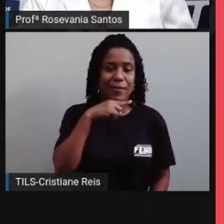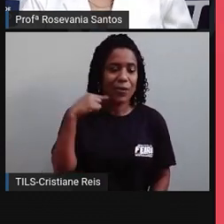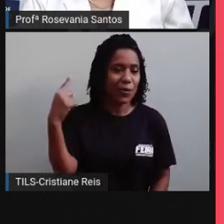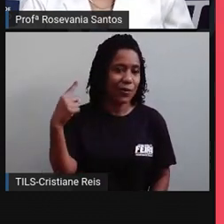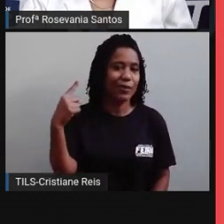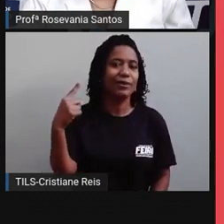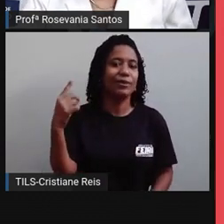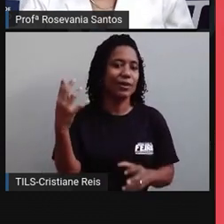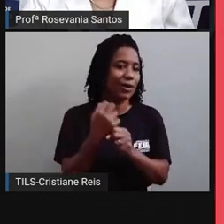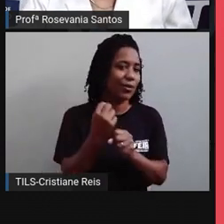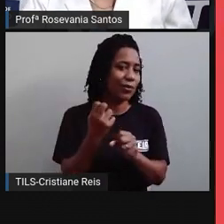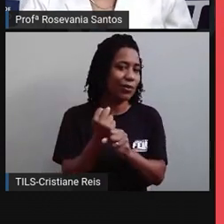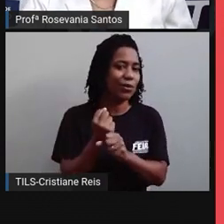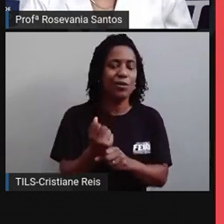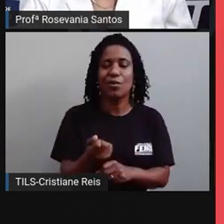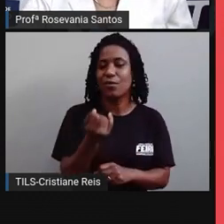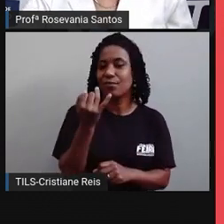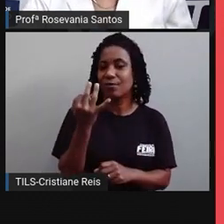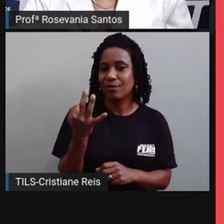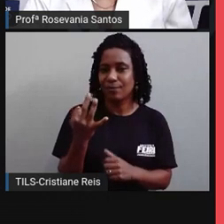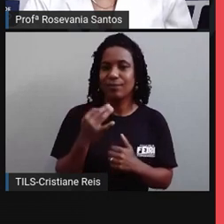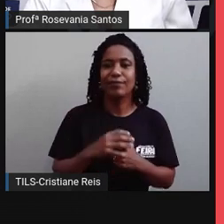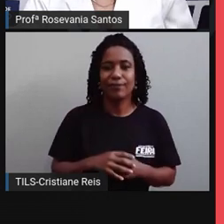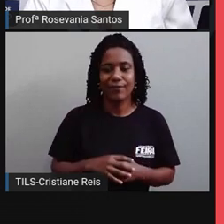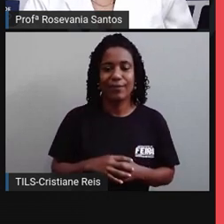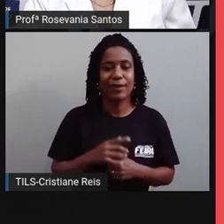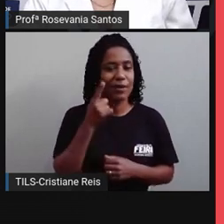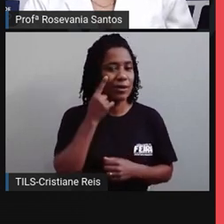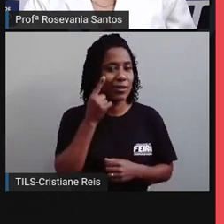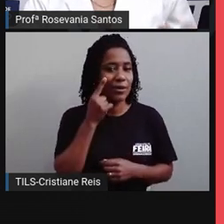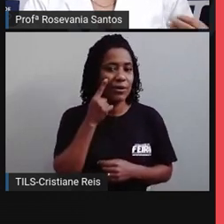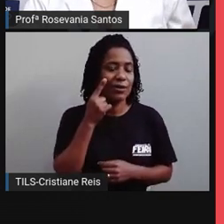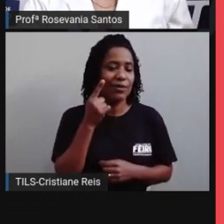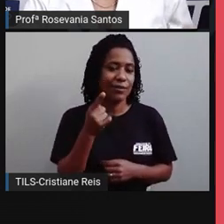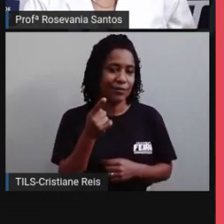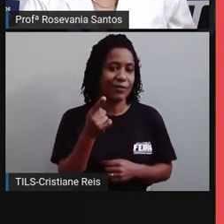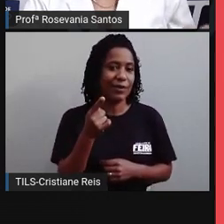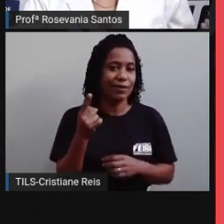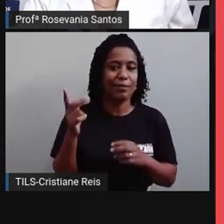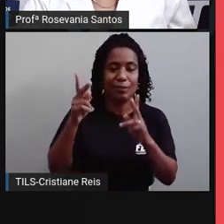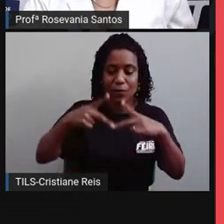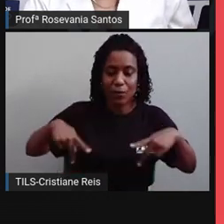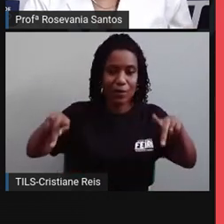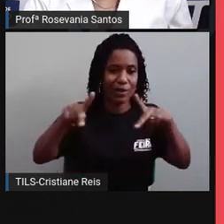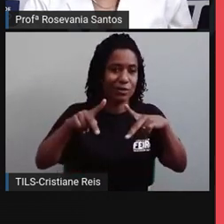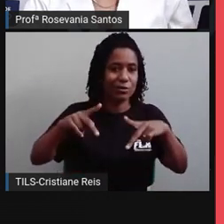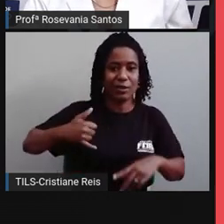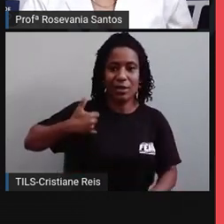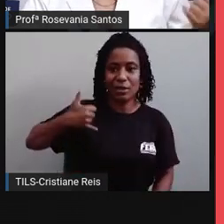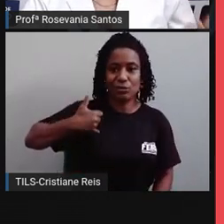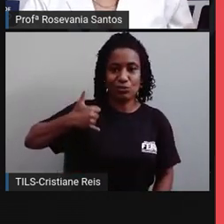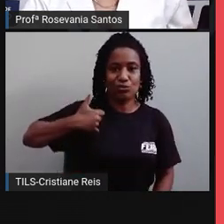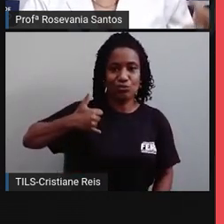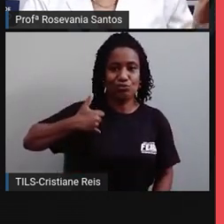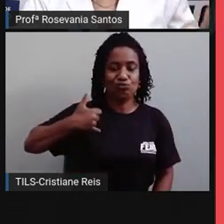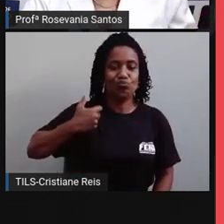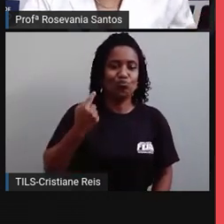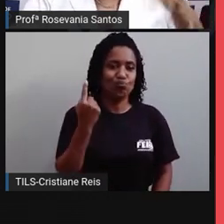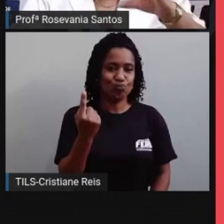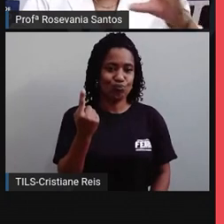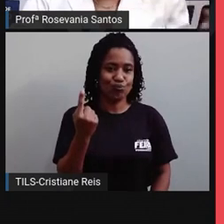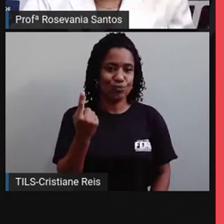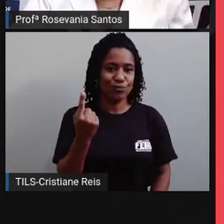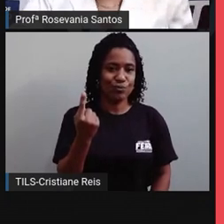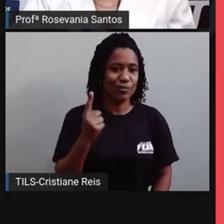diferente, porque ela só leva em consideração a população até o primeiro ano de vida. Um ano e um